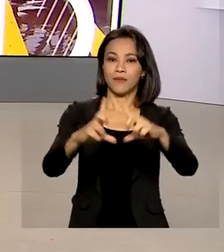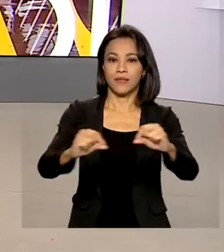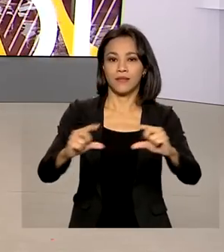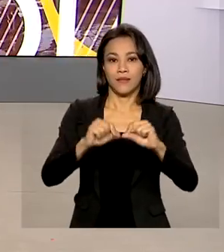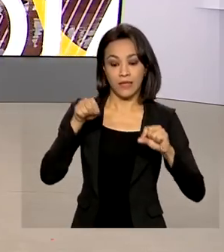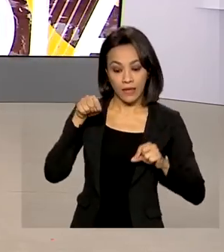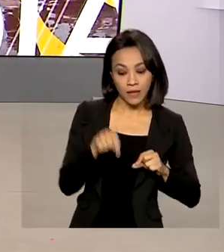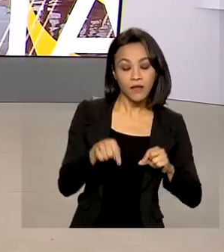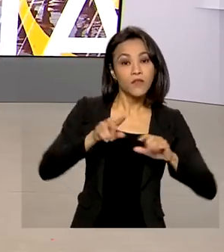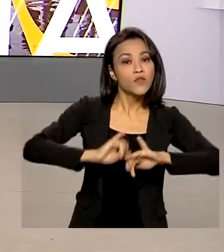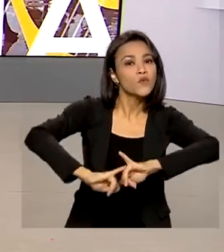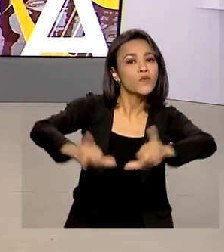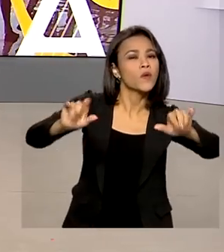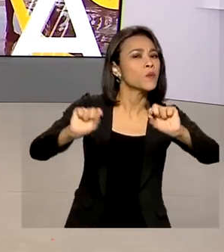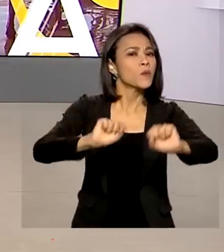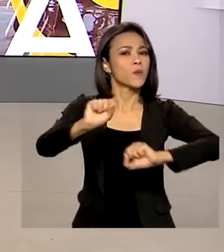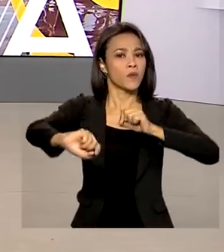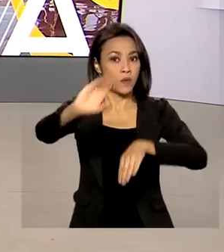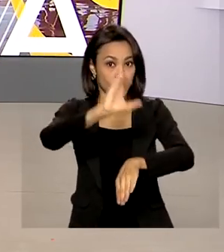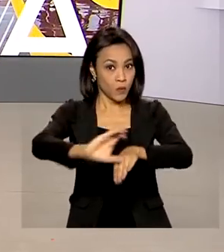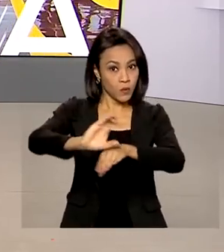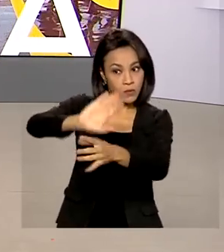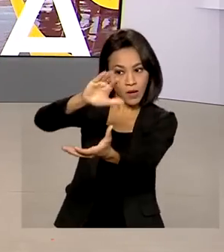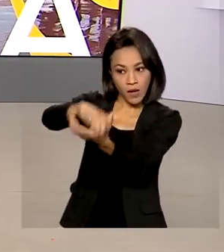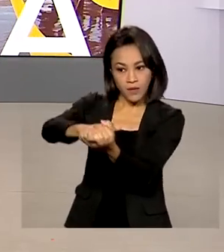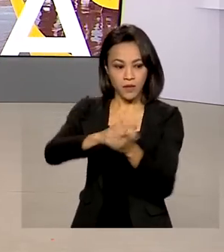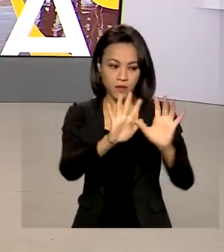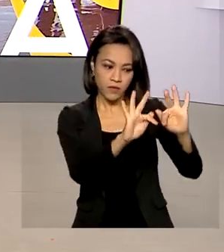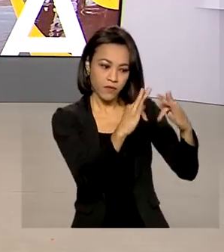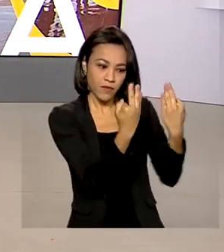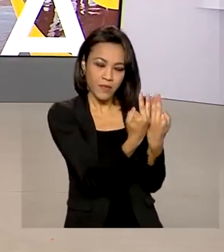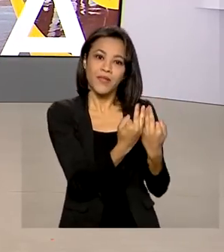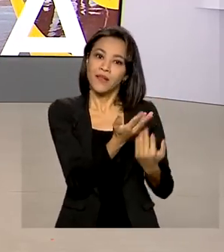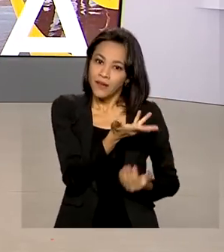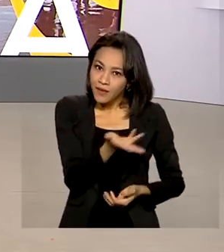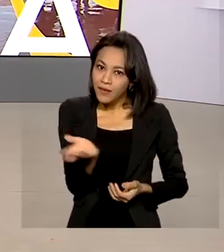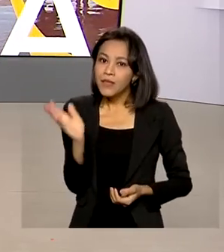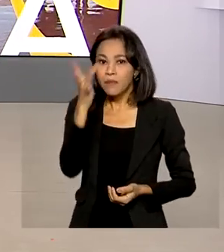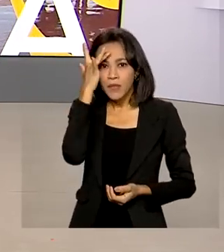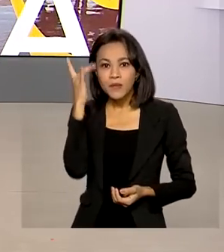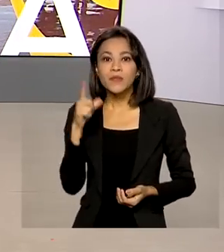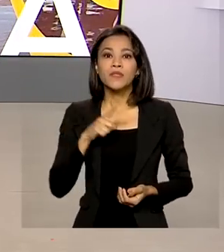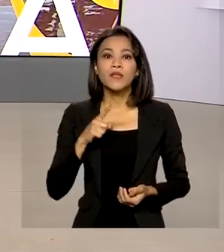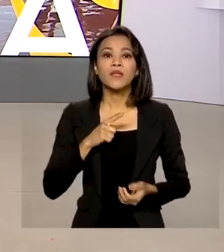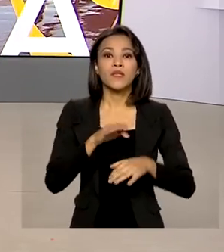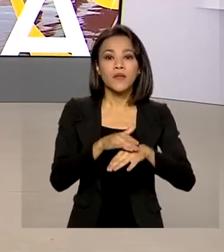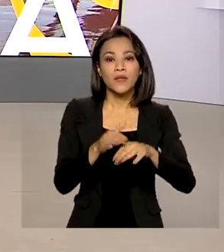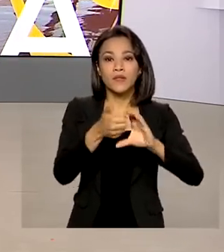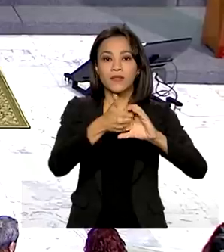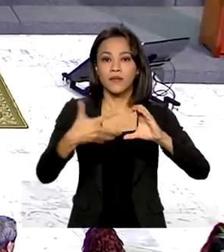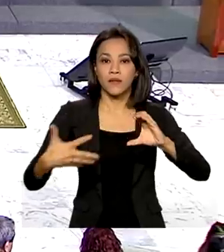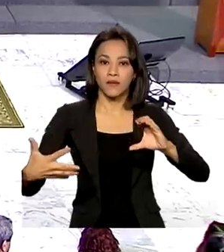também foram lançados cursos para casais e famílias formadas por pessoas com doenças raras.